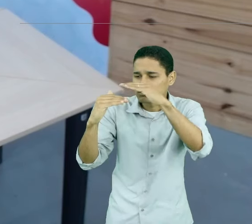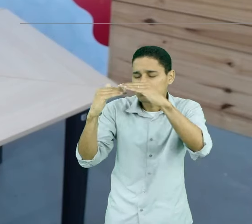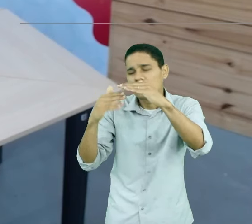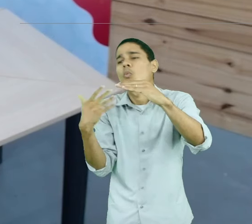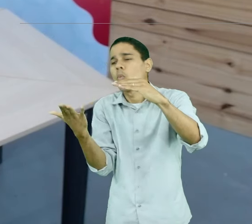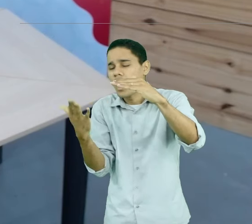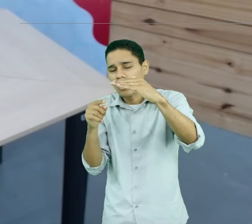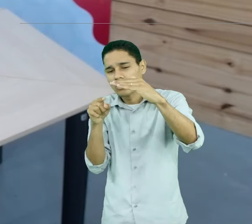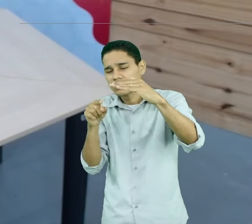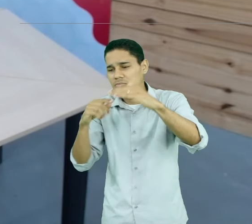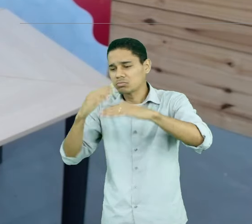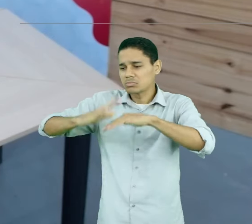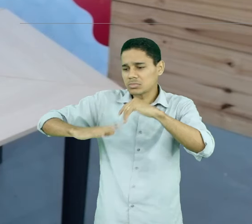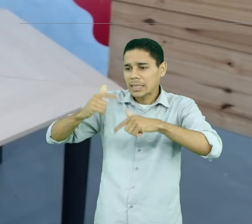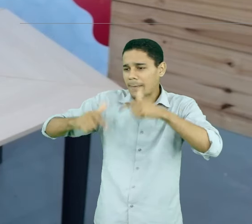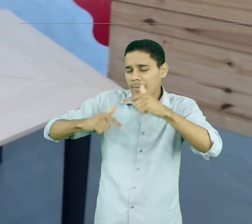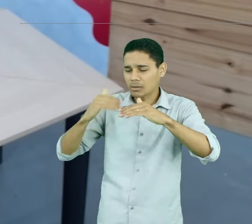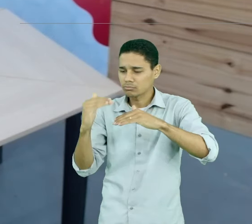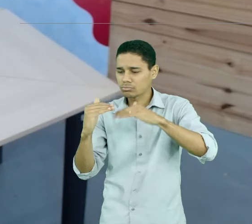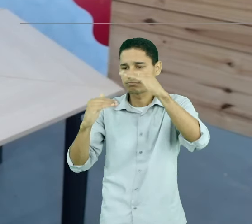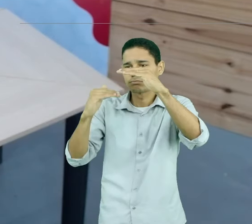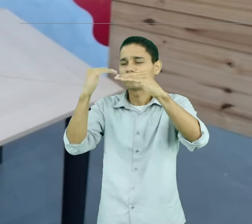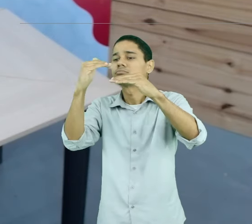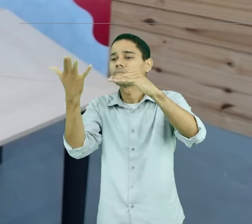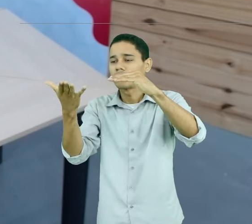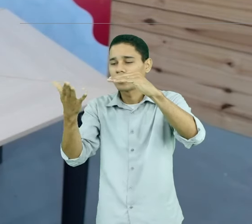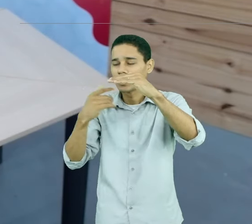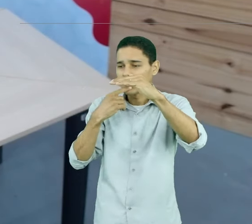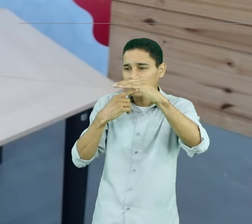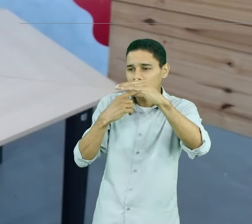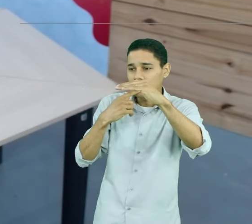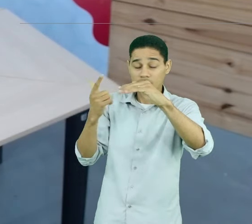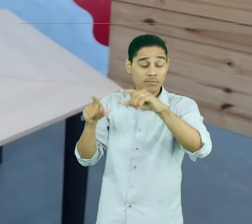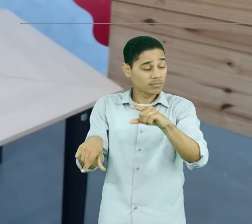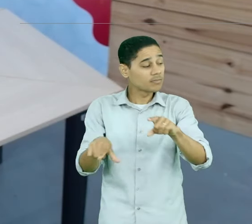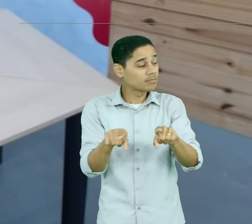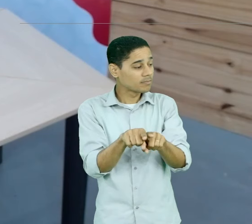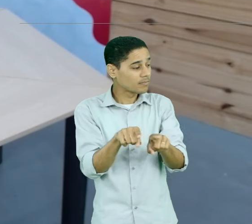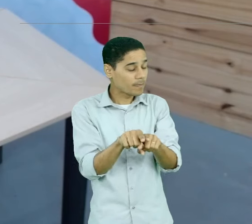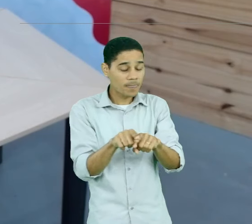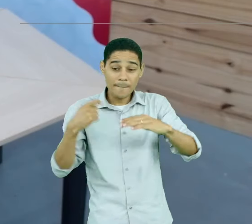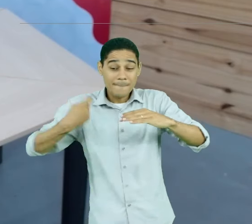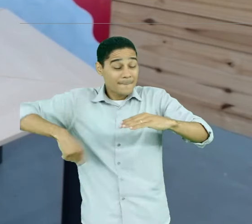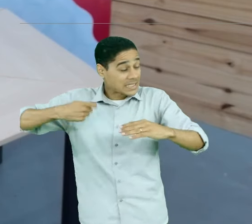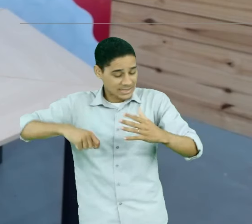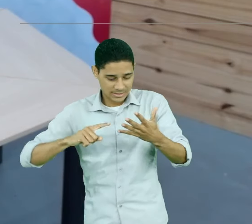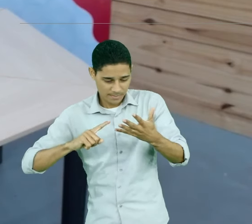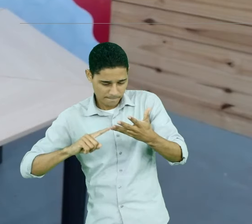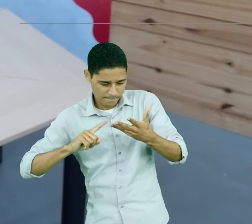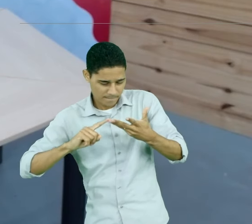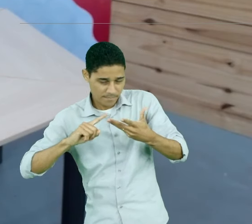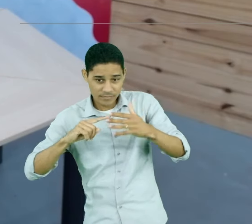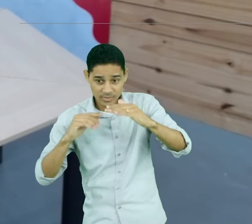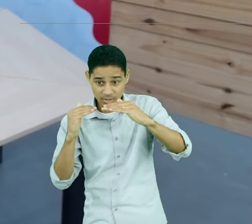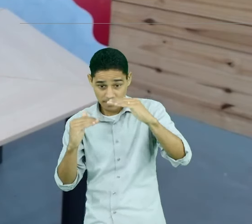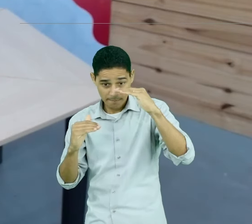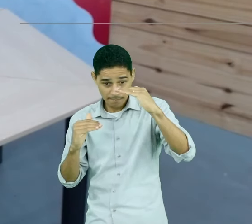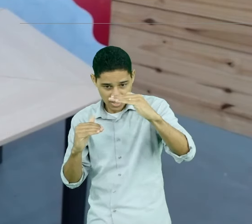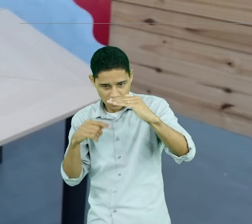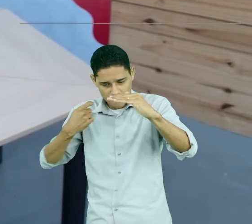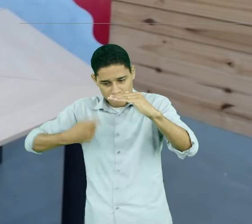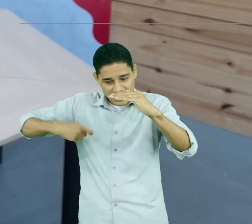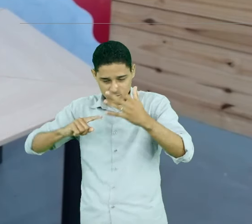daquela estrutura hierárquica. Mostra quais são os requisitos de acesso para aquele